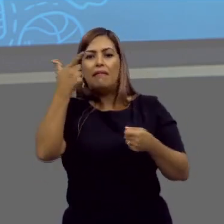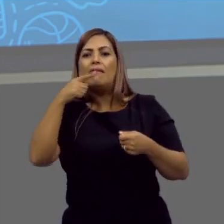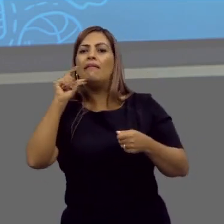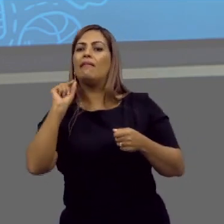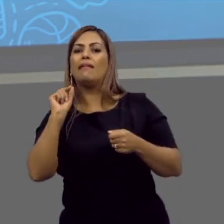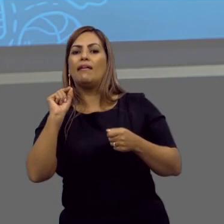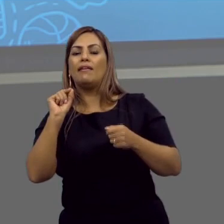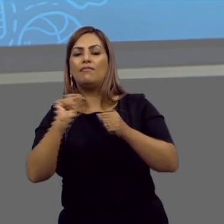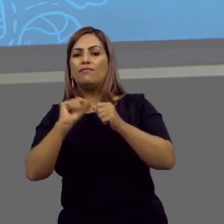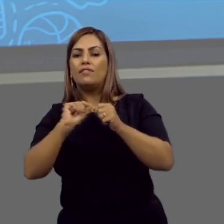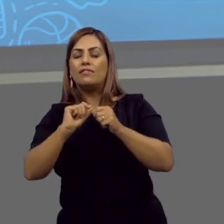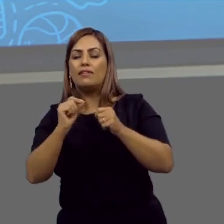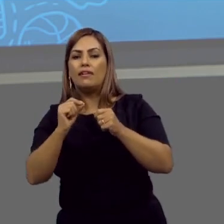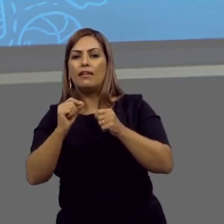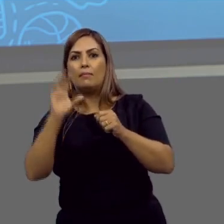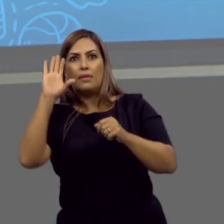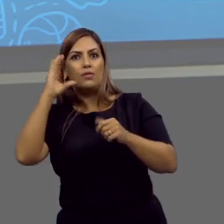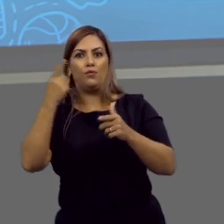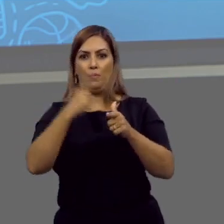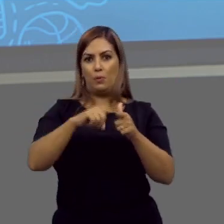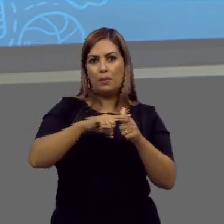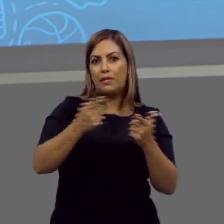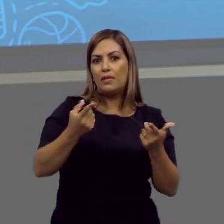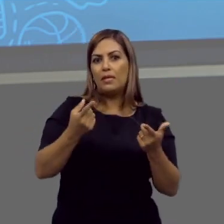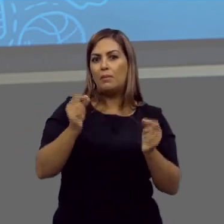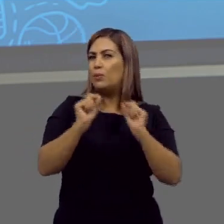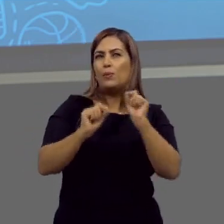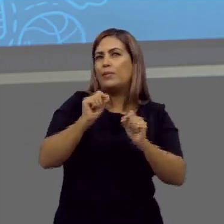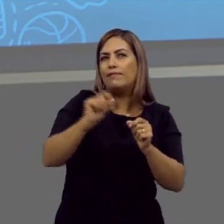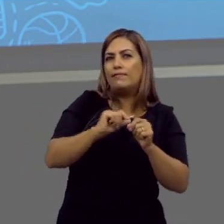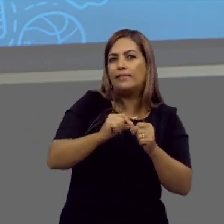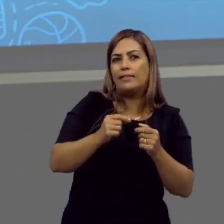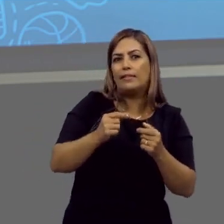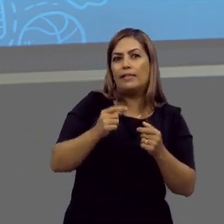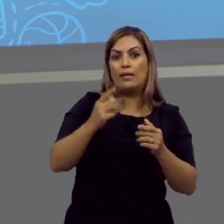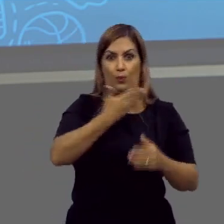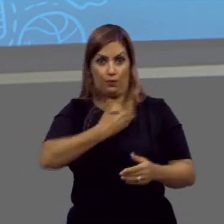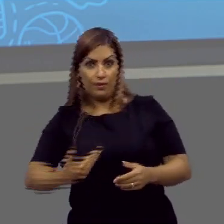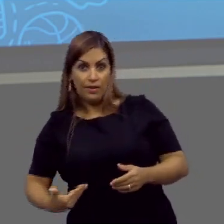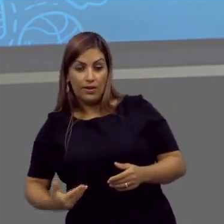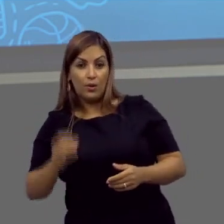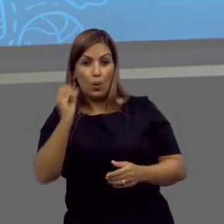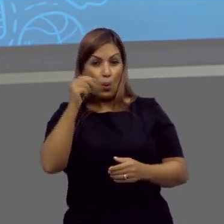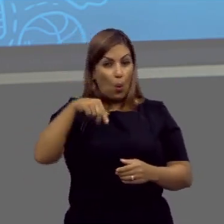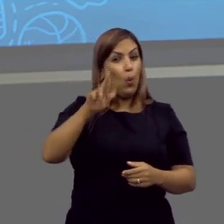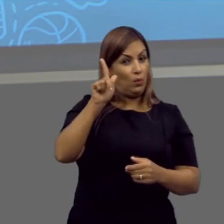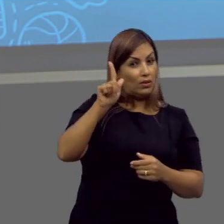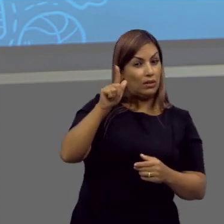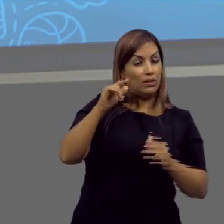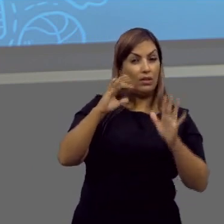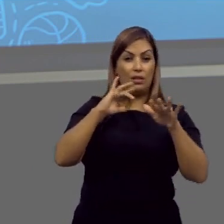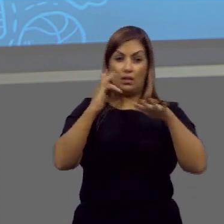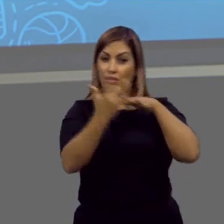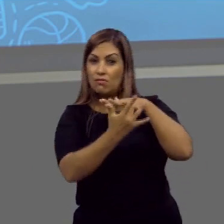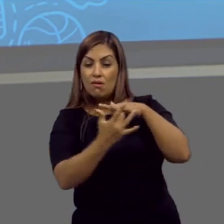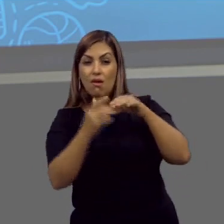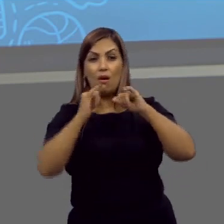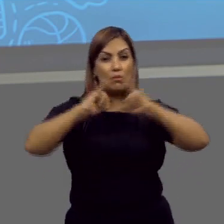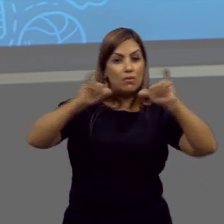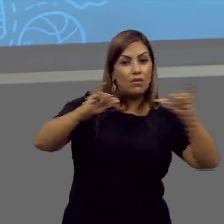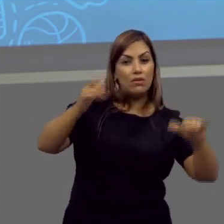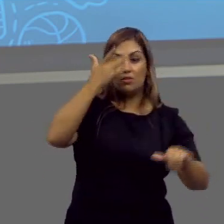Quem deve fazer alguma coisa pra resolver? Quem deve fazer? É o governo? São as ONGs, a mídia, o próprio